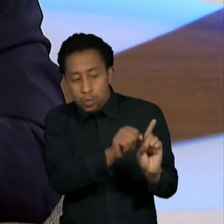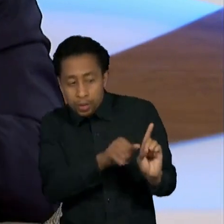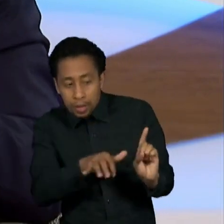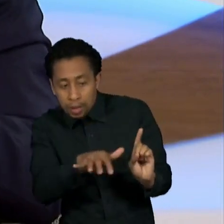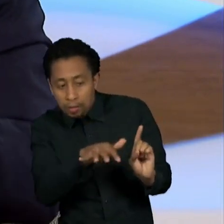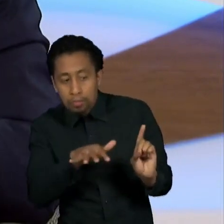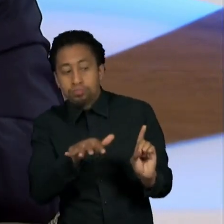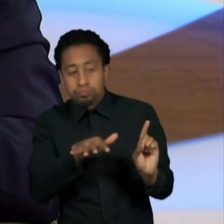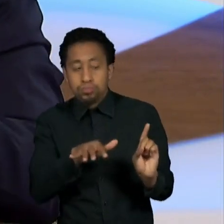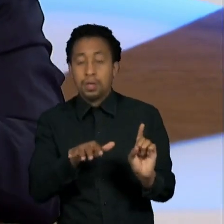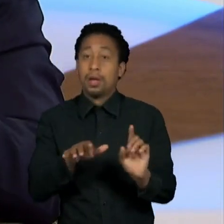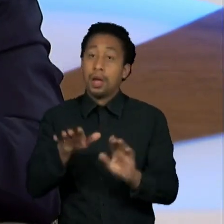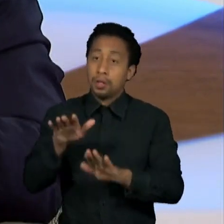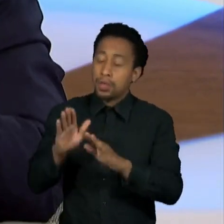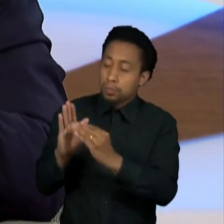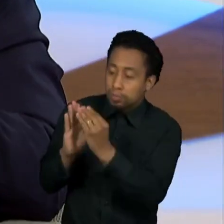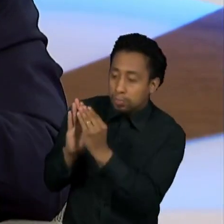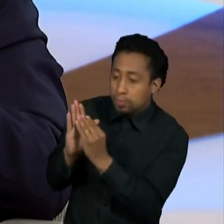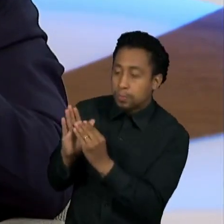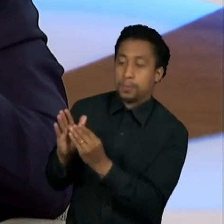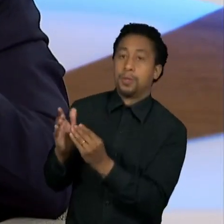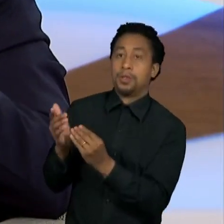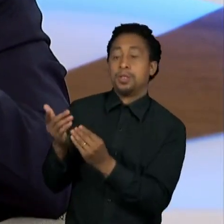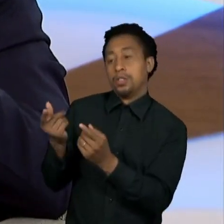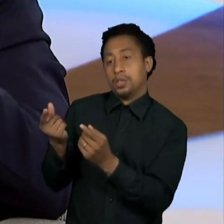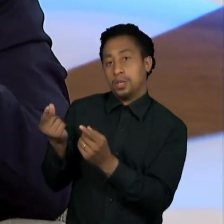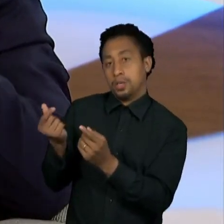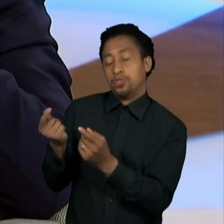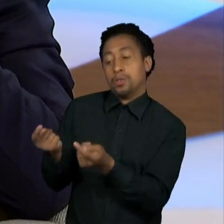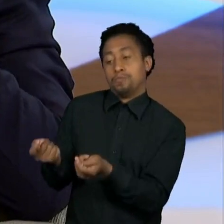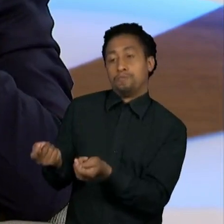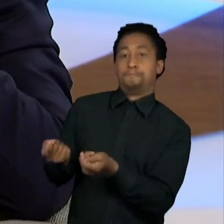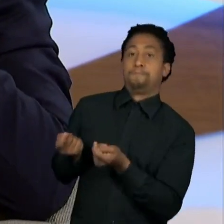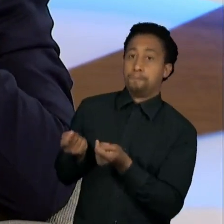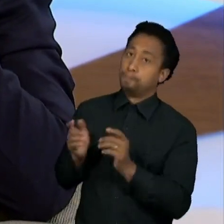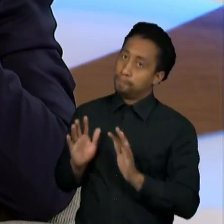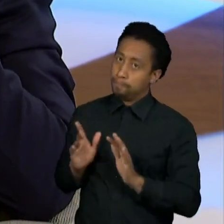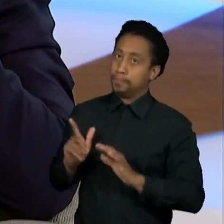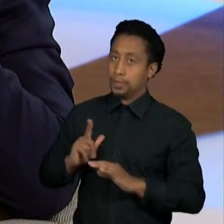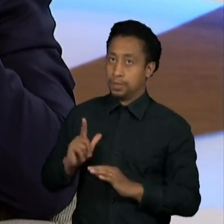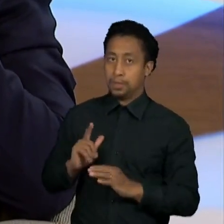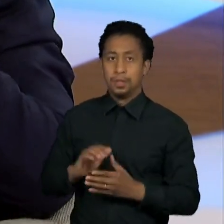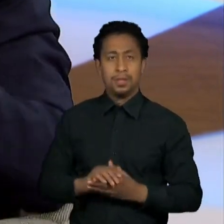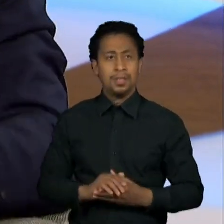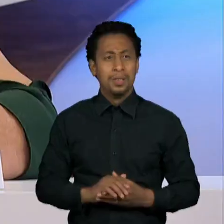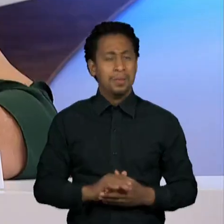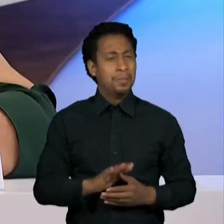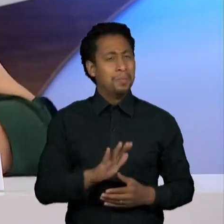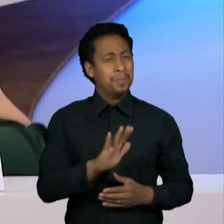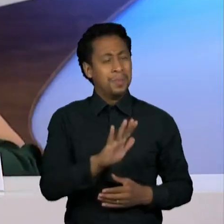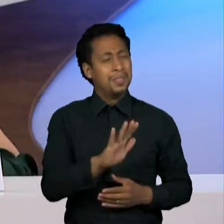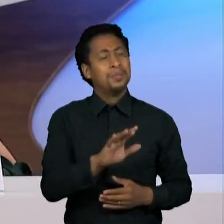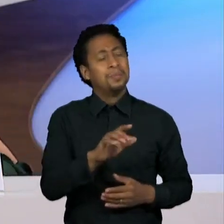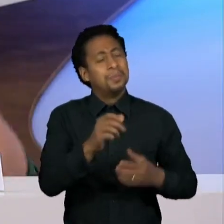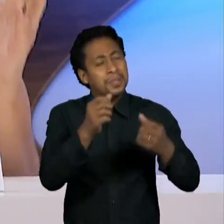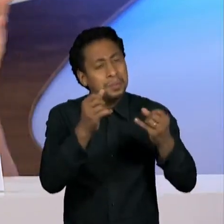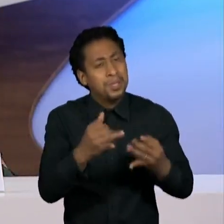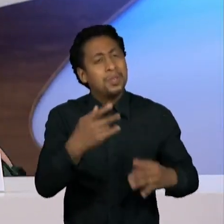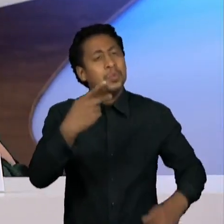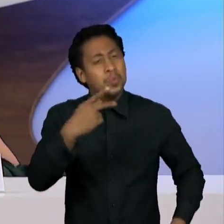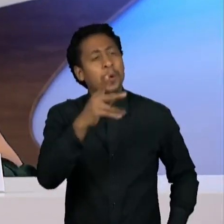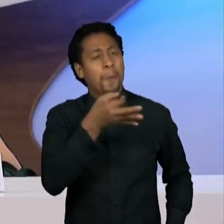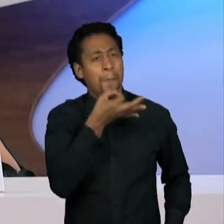Então a gente entende que isso está acontecendo, mas a harmonização é importante. Em relação ao programa Desenrola... Mas o que é para o senhor essa harmonização?